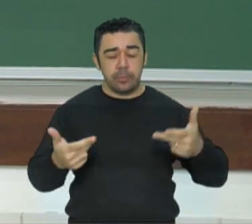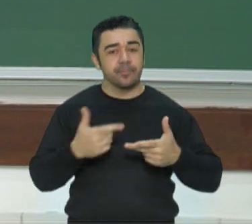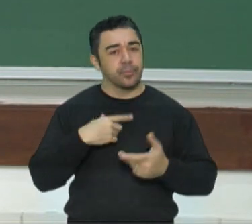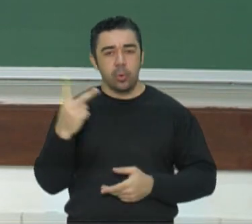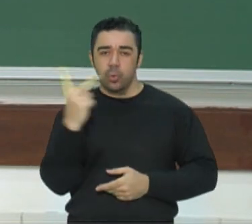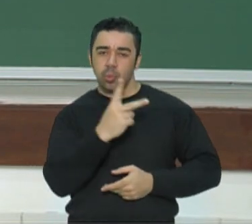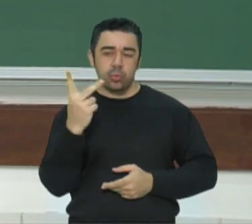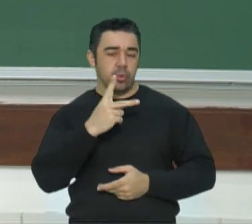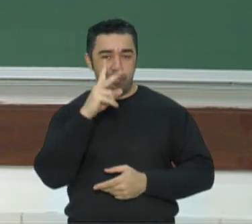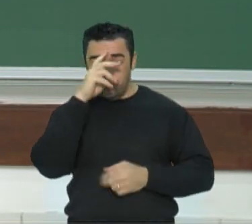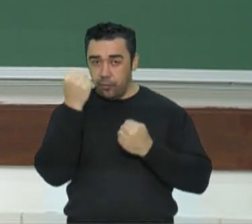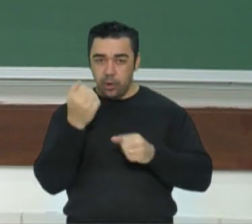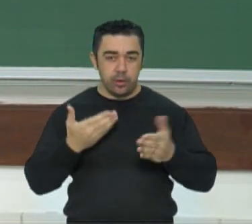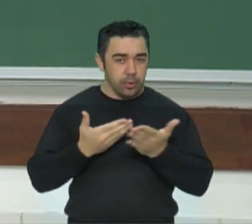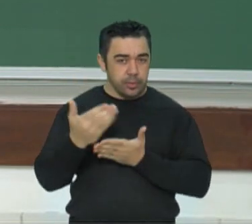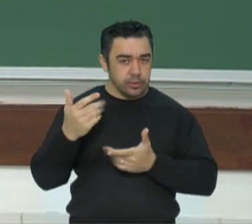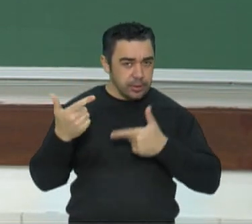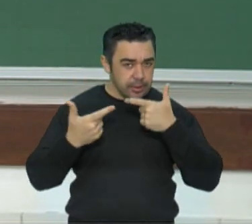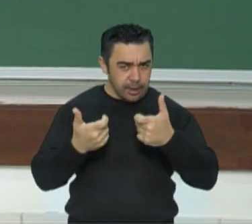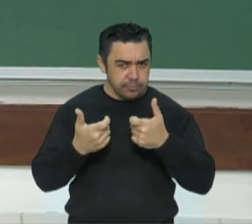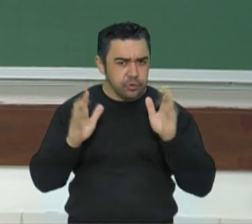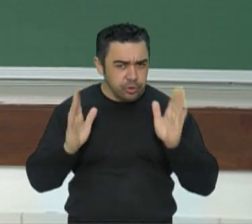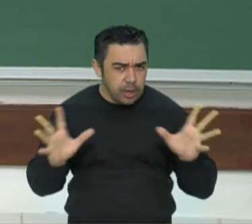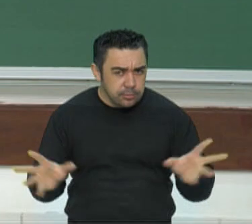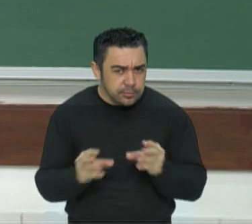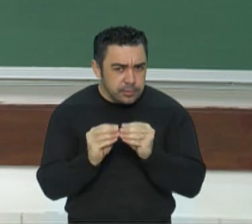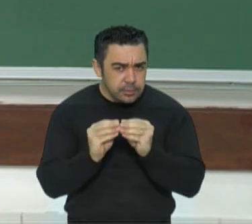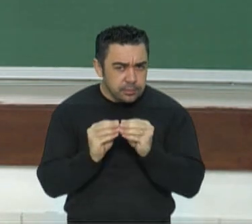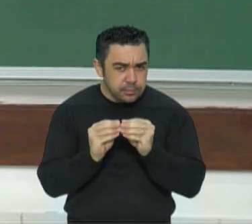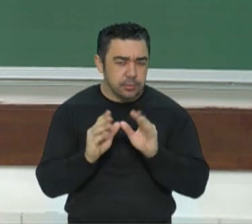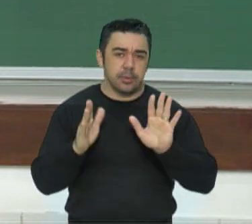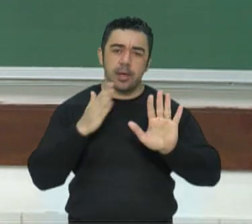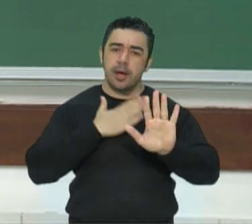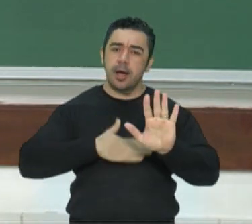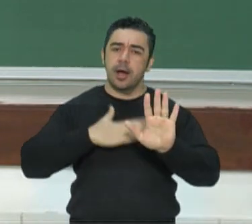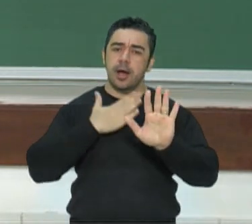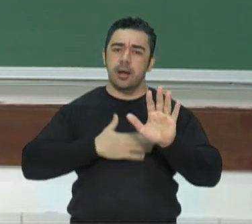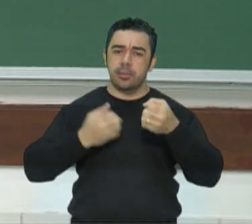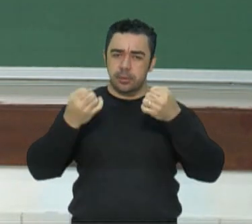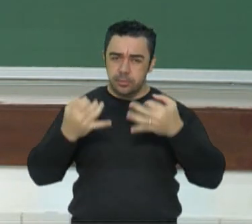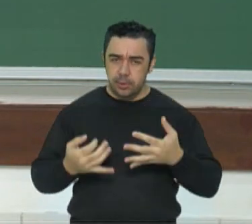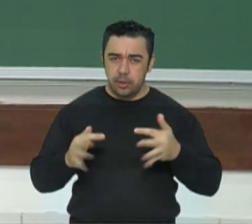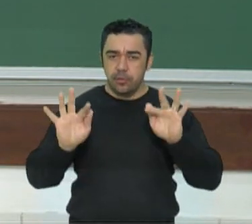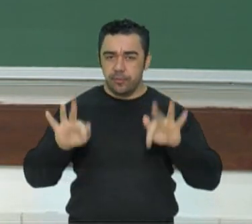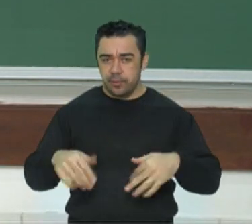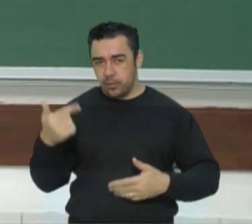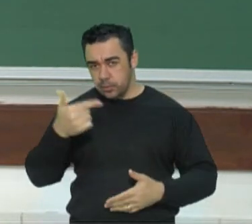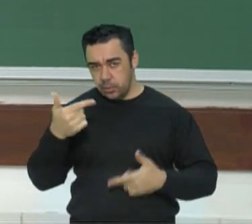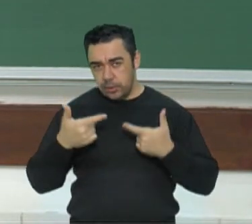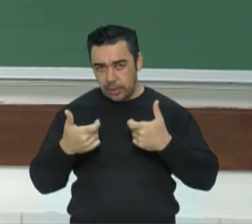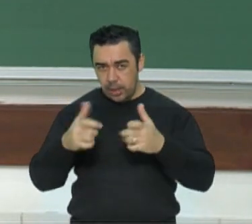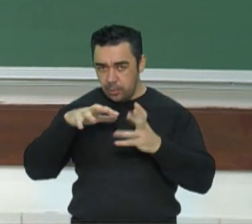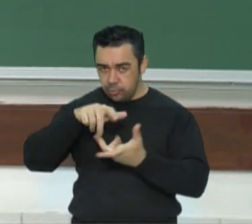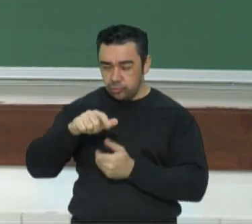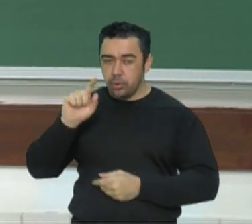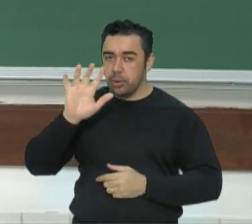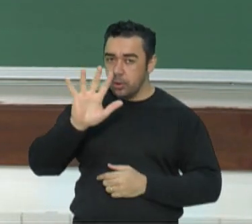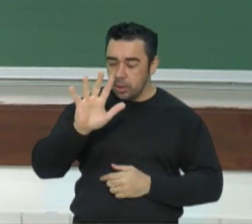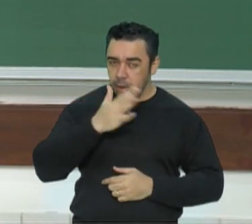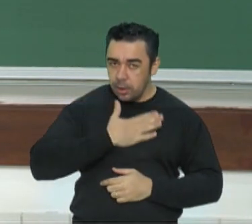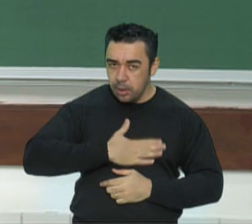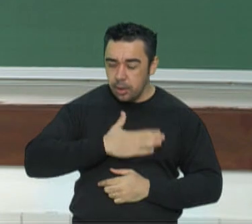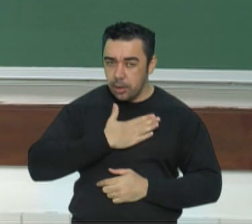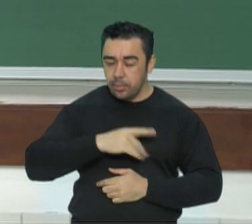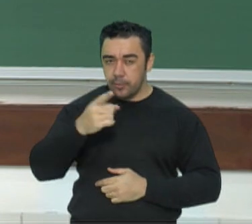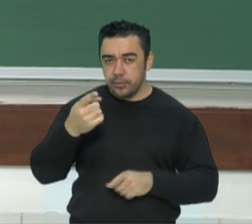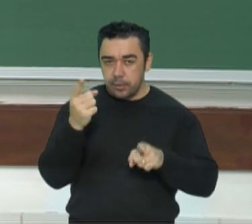na guerra. Revisamos? É isso? Calma, não falamos do final da Segunda Guerra Mundial. Calma, é uma chance de